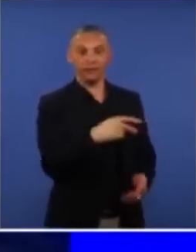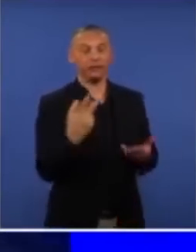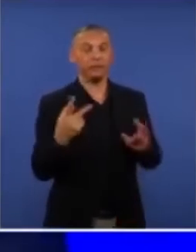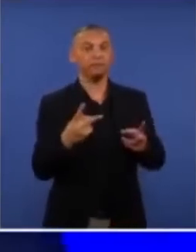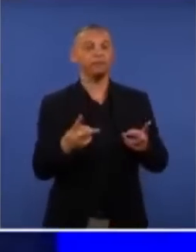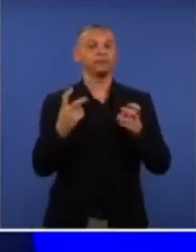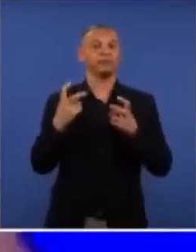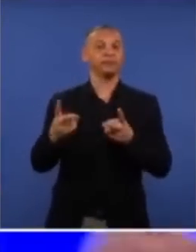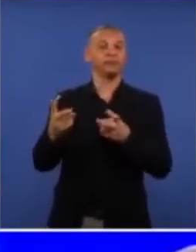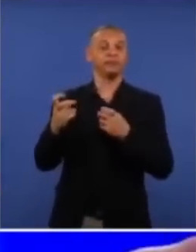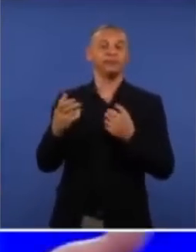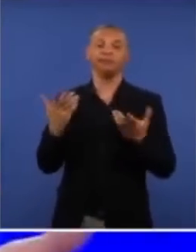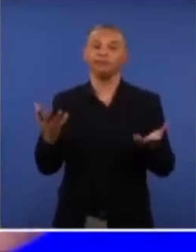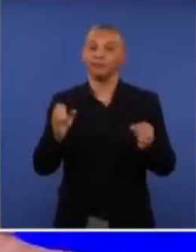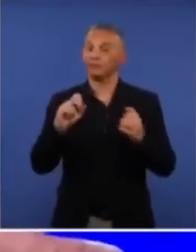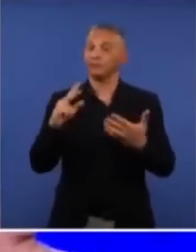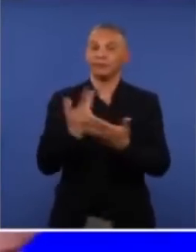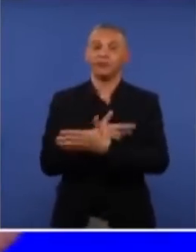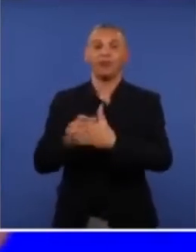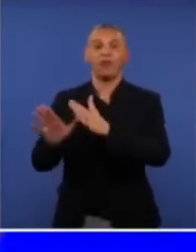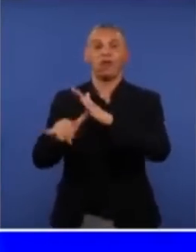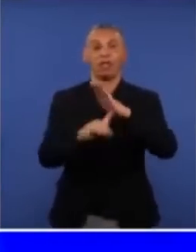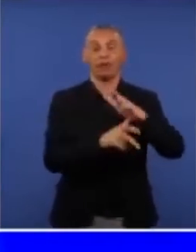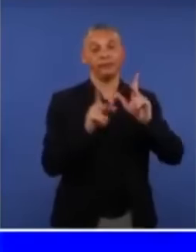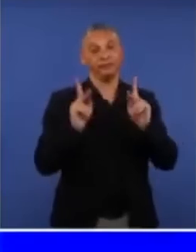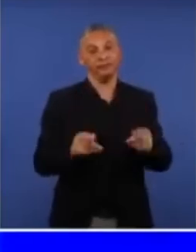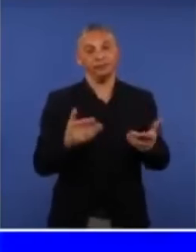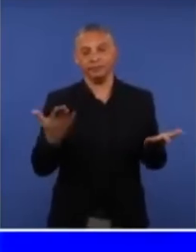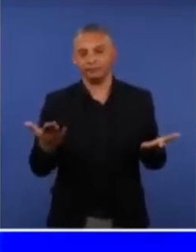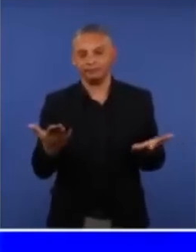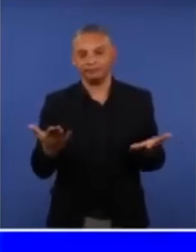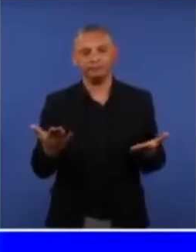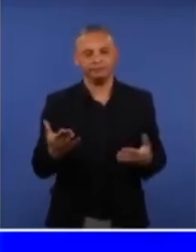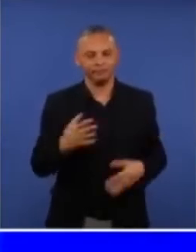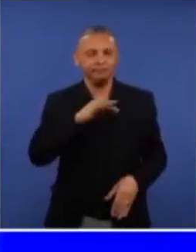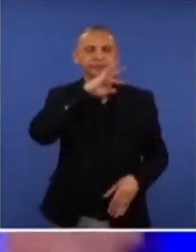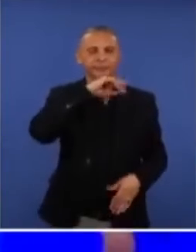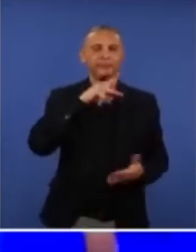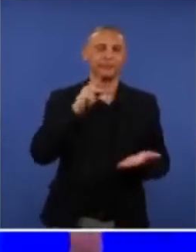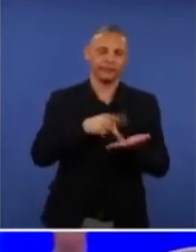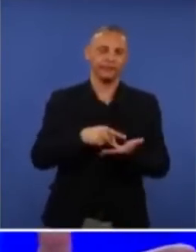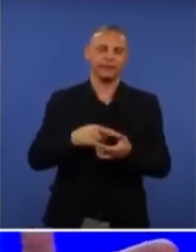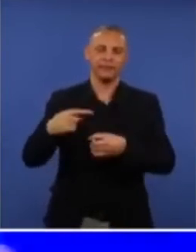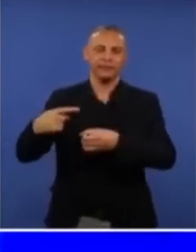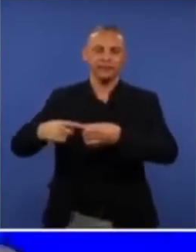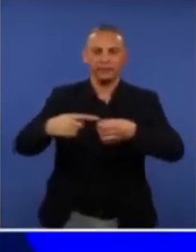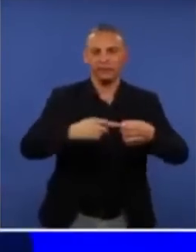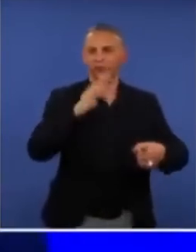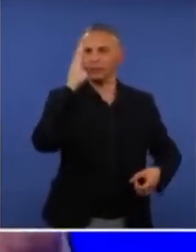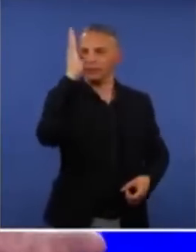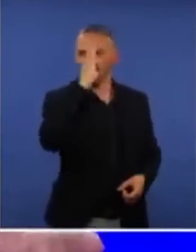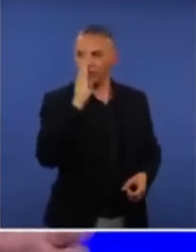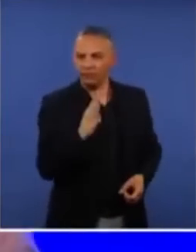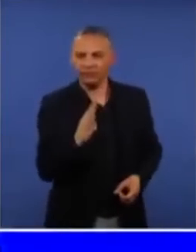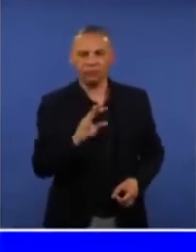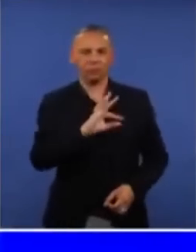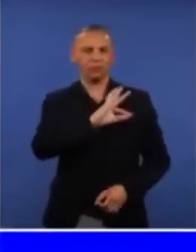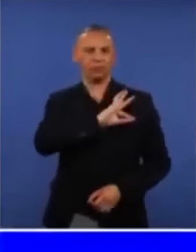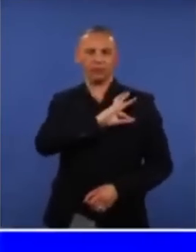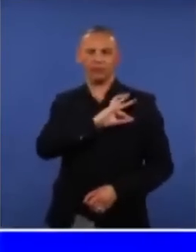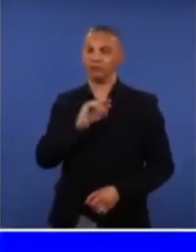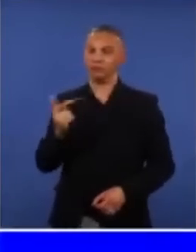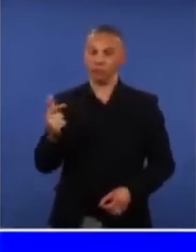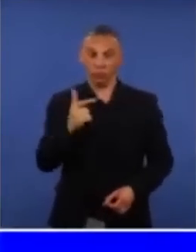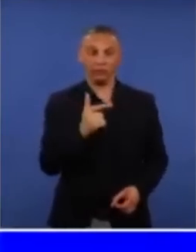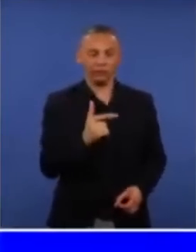Percebe? Com essa arma deve ter assaltado muito mais outras pessoas. É um equívoco grosseiro. Tá bom, lá no interior do Brasil, onde não existe a polícia para a gente